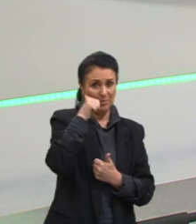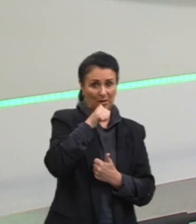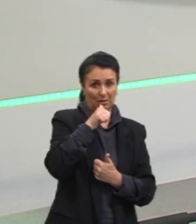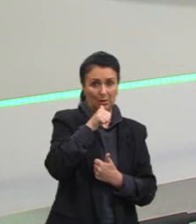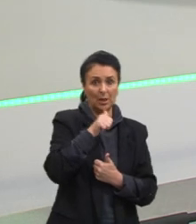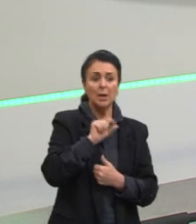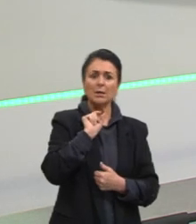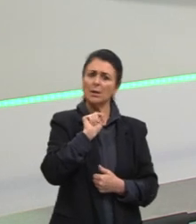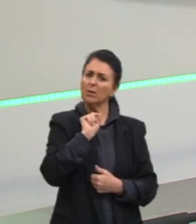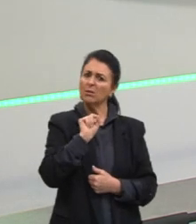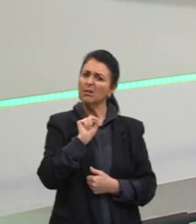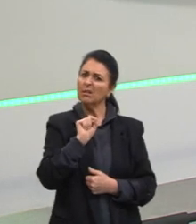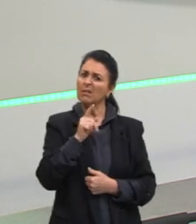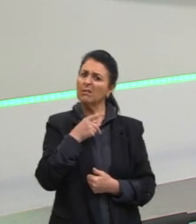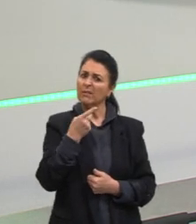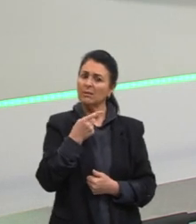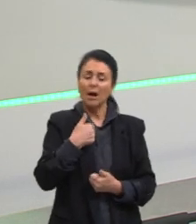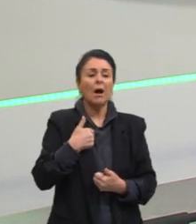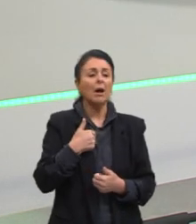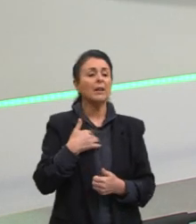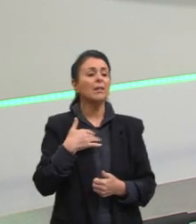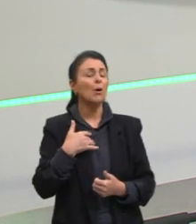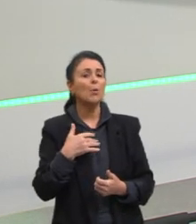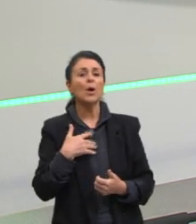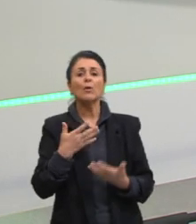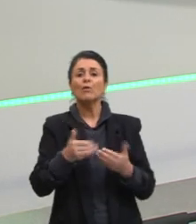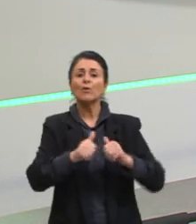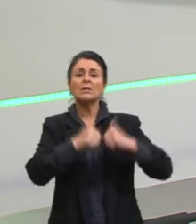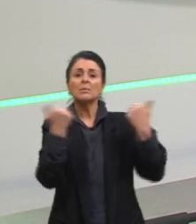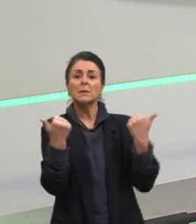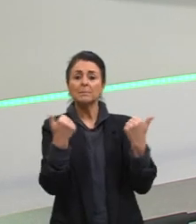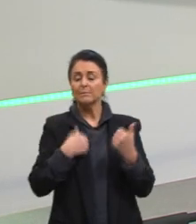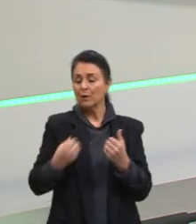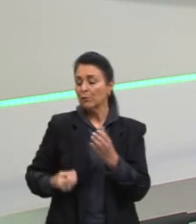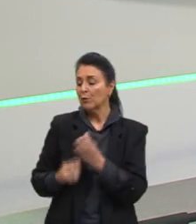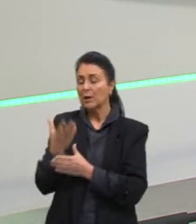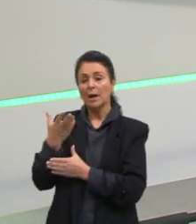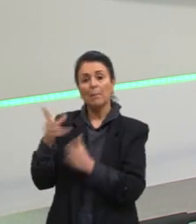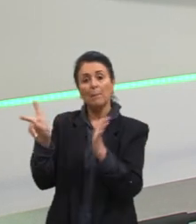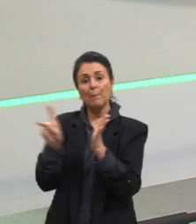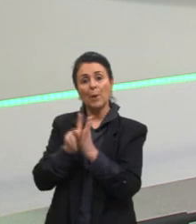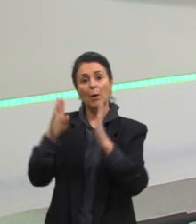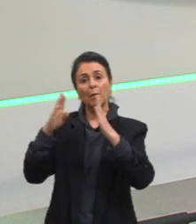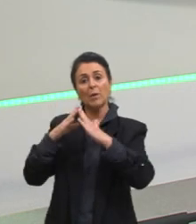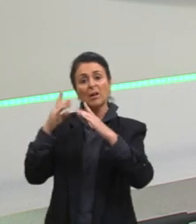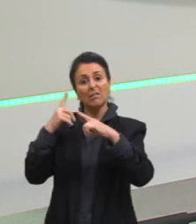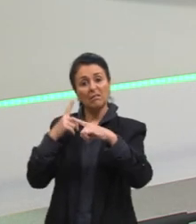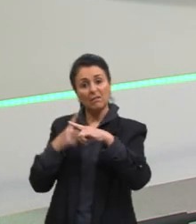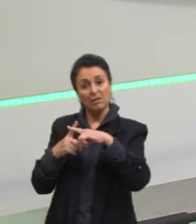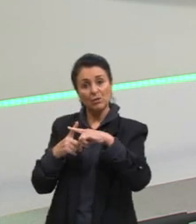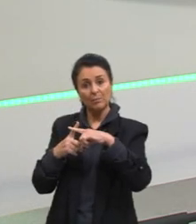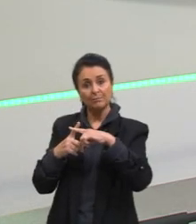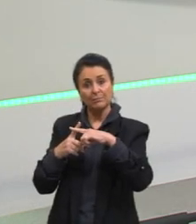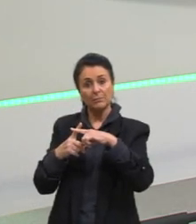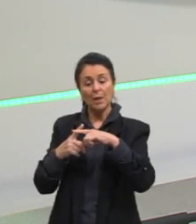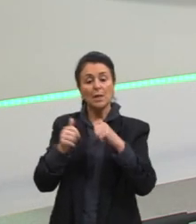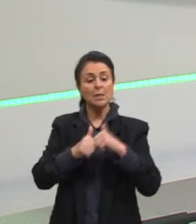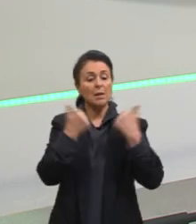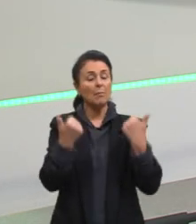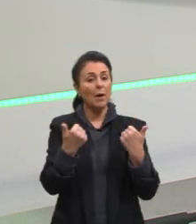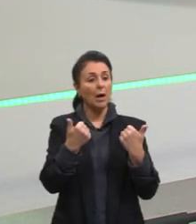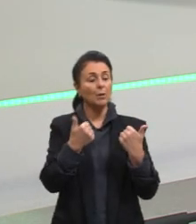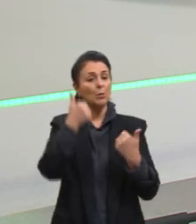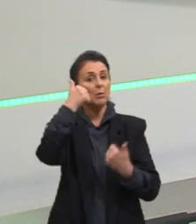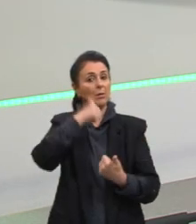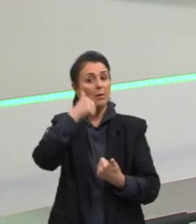Henrique VIII diz, então tá, cara, tu não vai me divorciar, eu vou criar a minha igreja e eu vou me divorciar. Ele rompe com a igreja católica